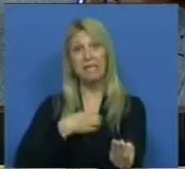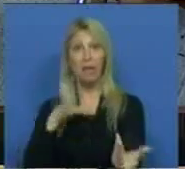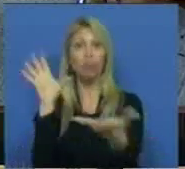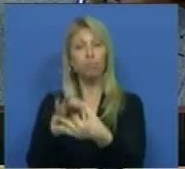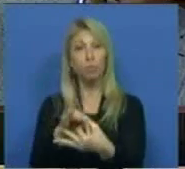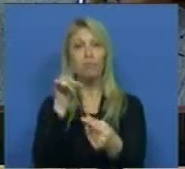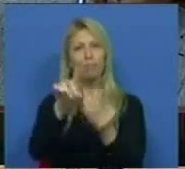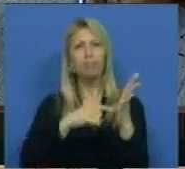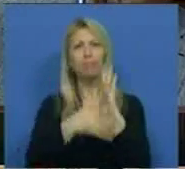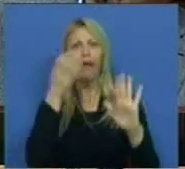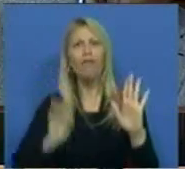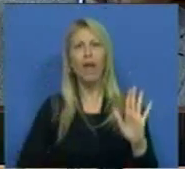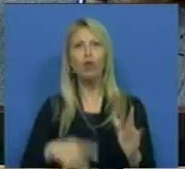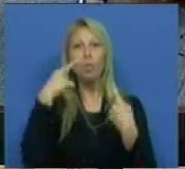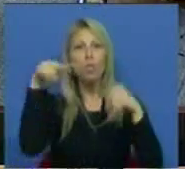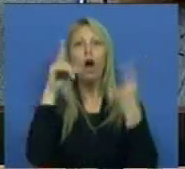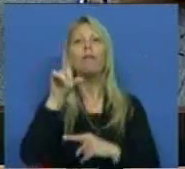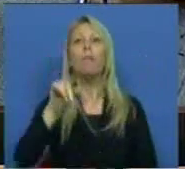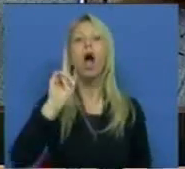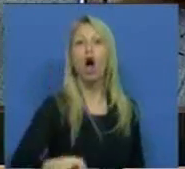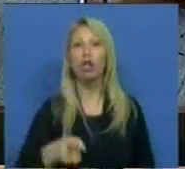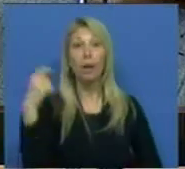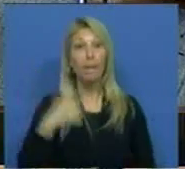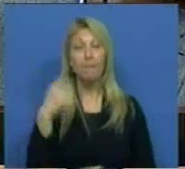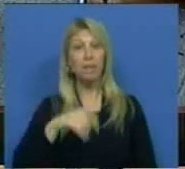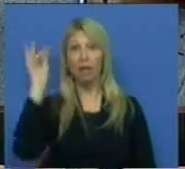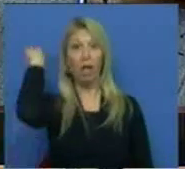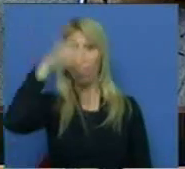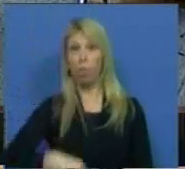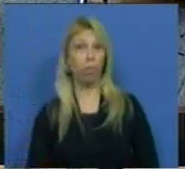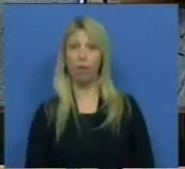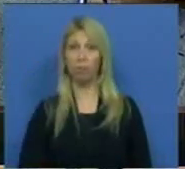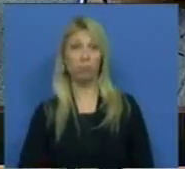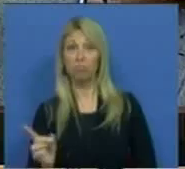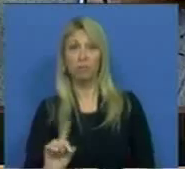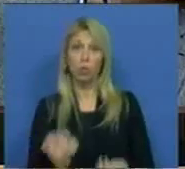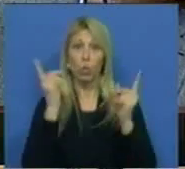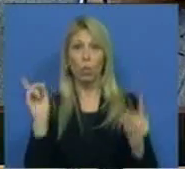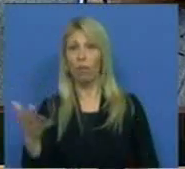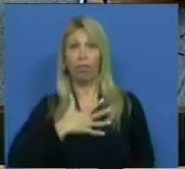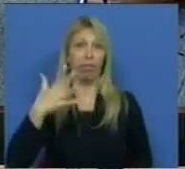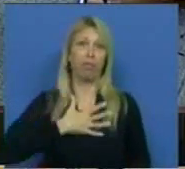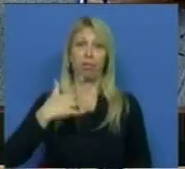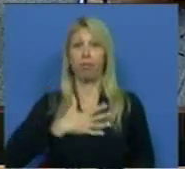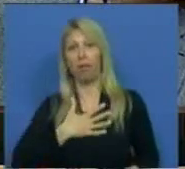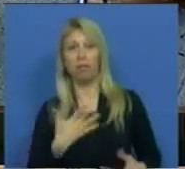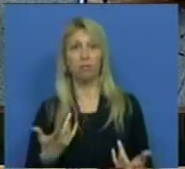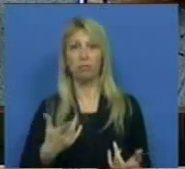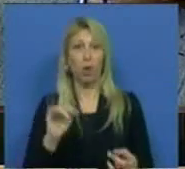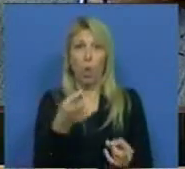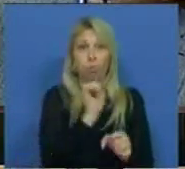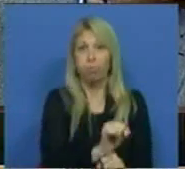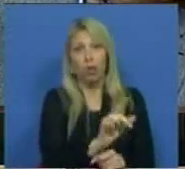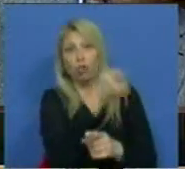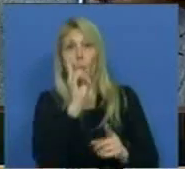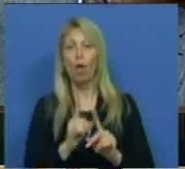E este veto mostra também que o Presidente da República não é, não quer ser, não tem capacidade para ser o Presidente